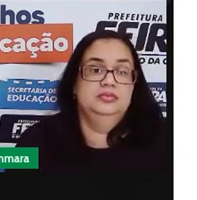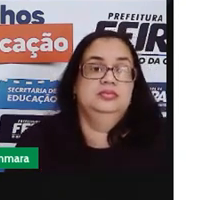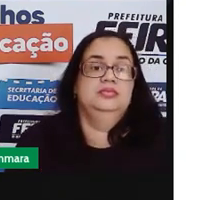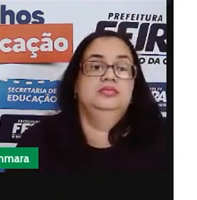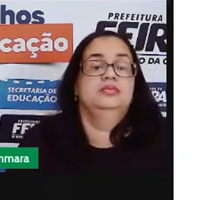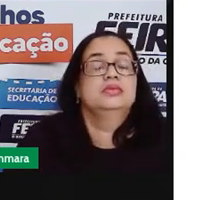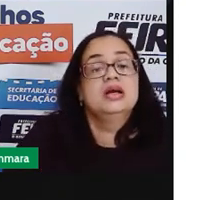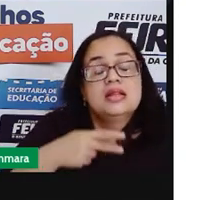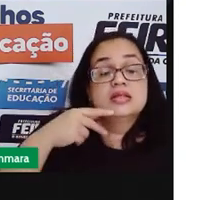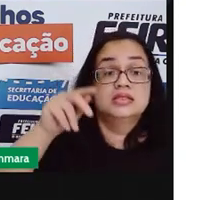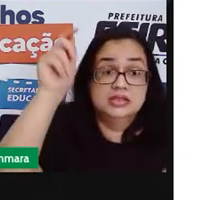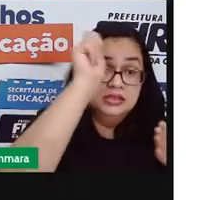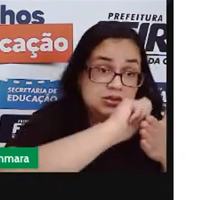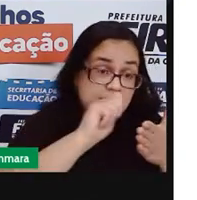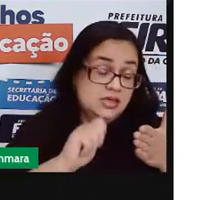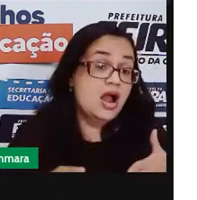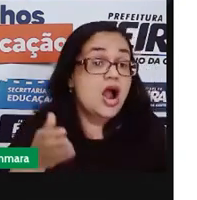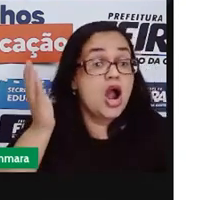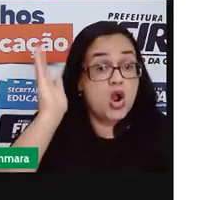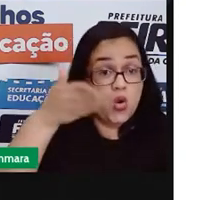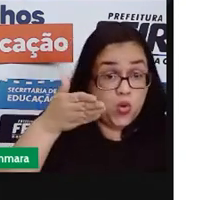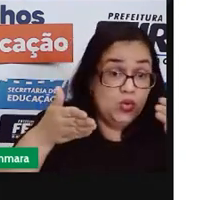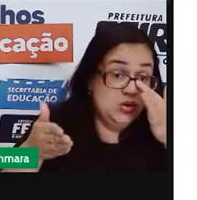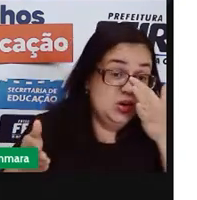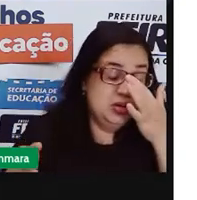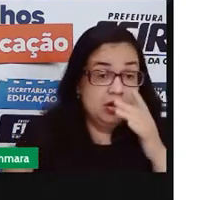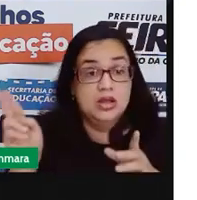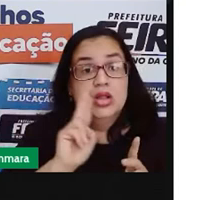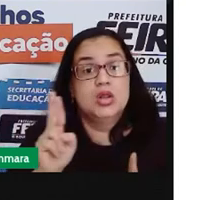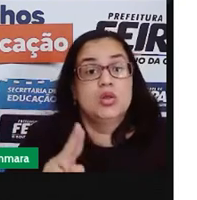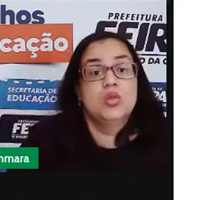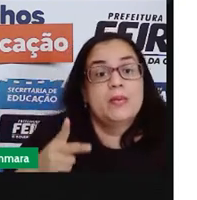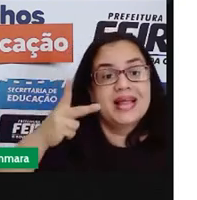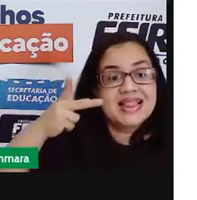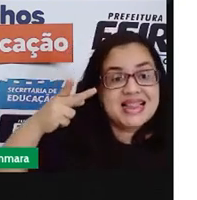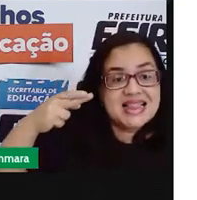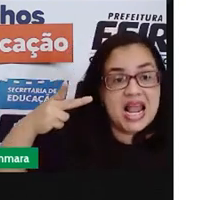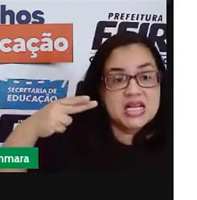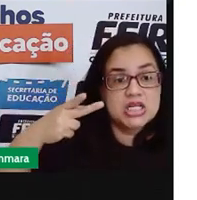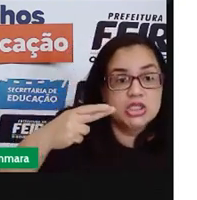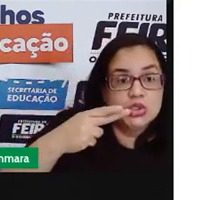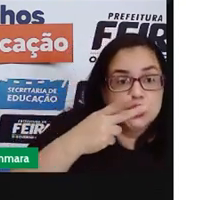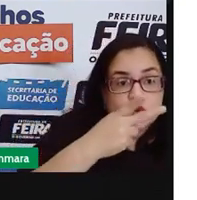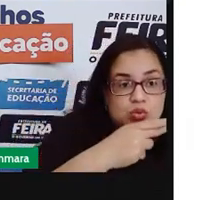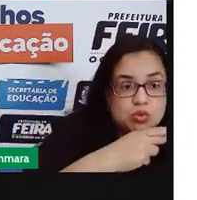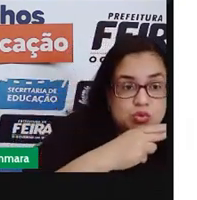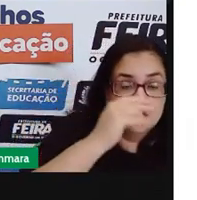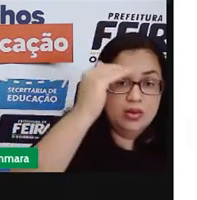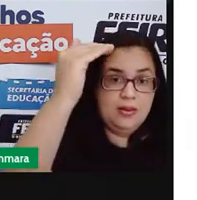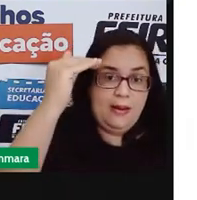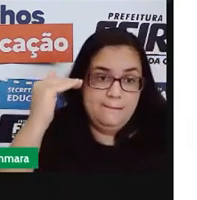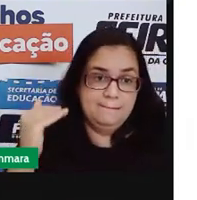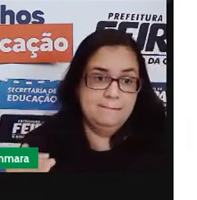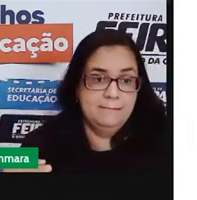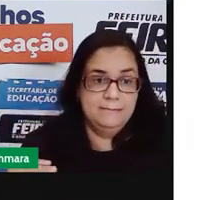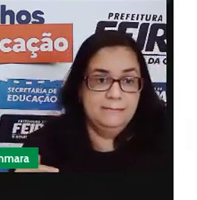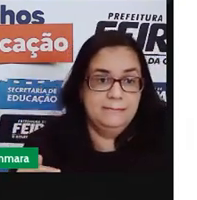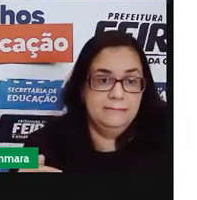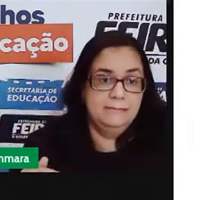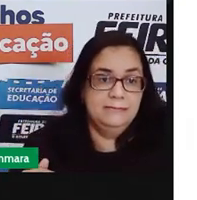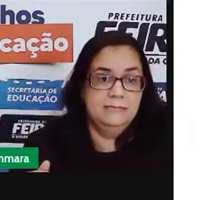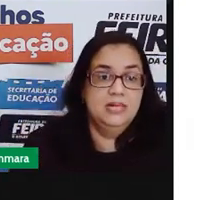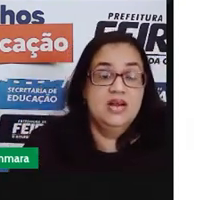Se você escrever aí agora o nome tesoura e embaixo colocar o nome